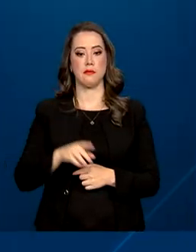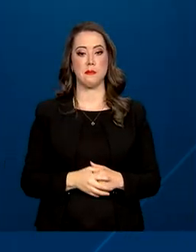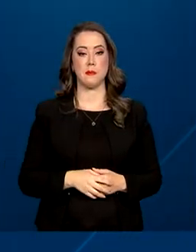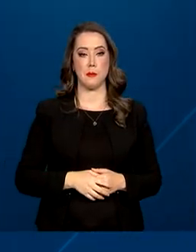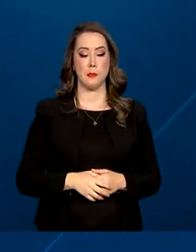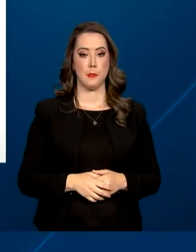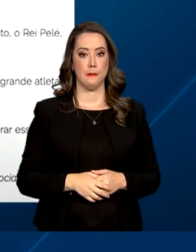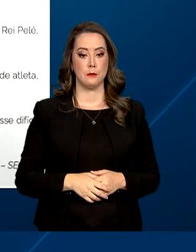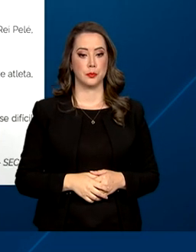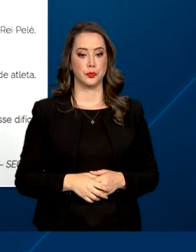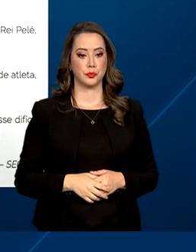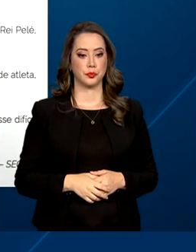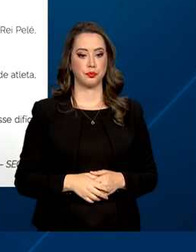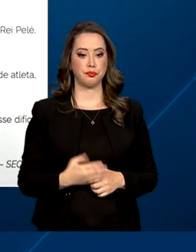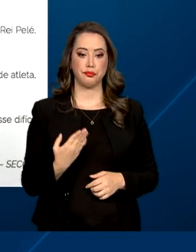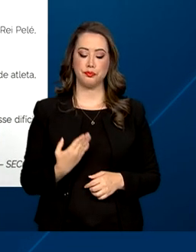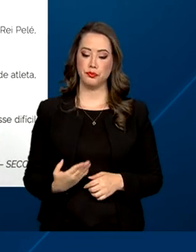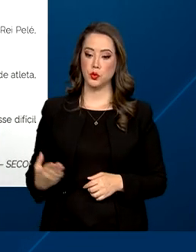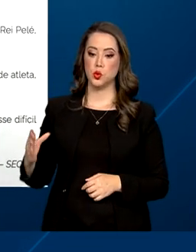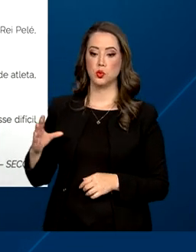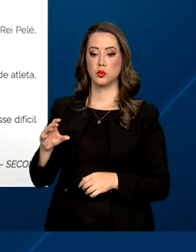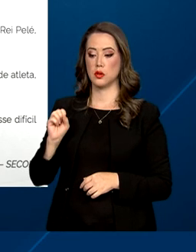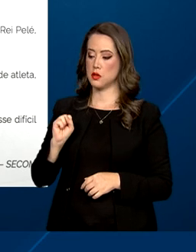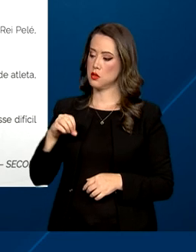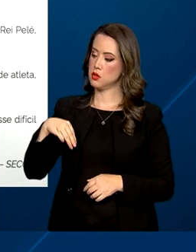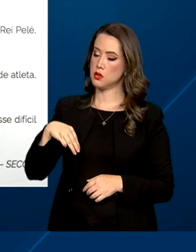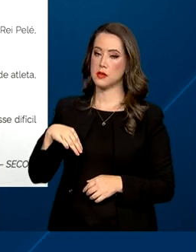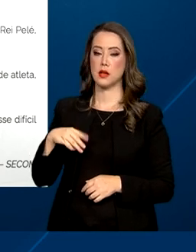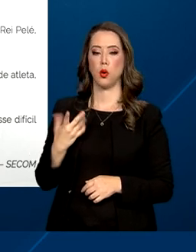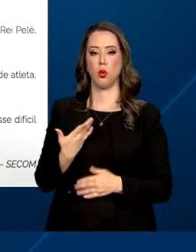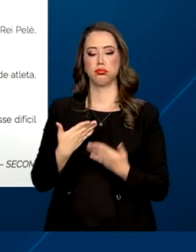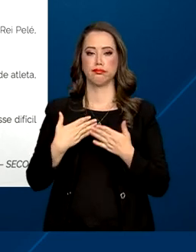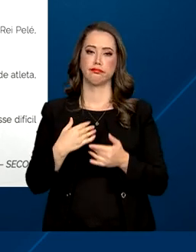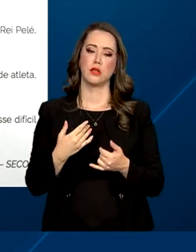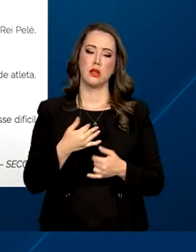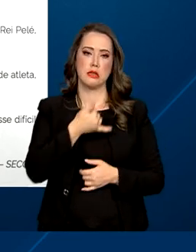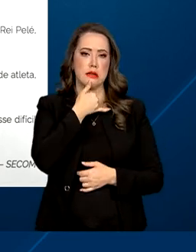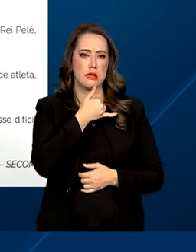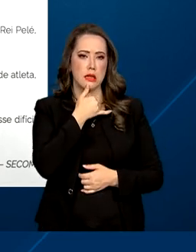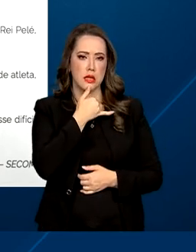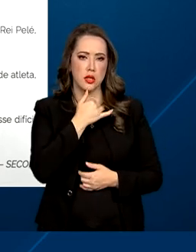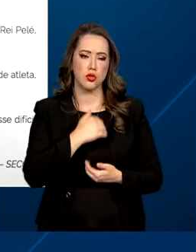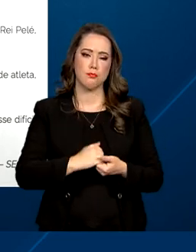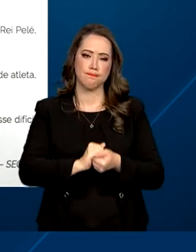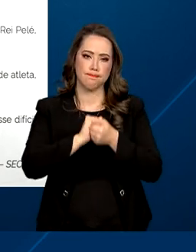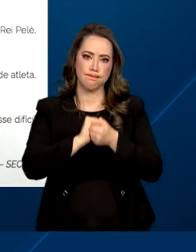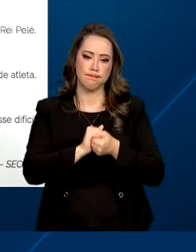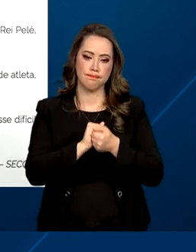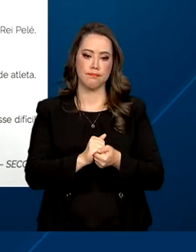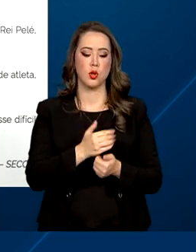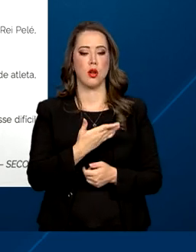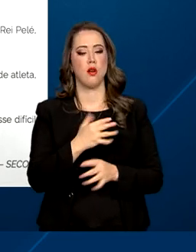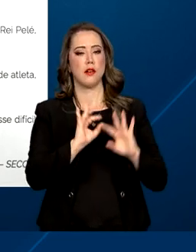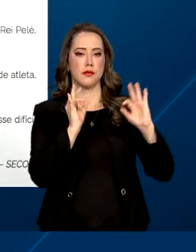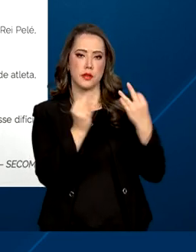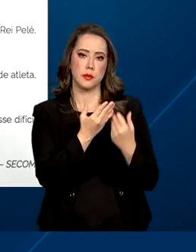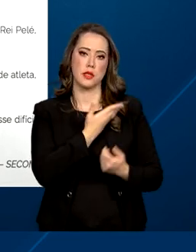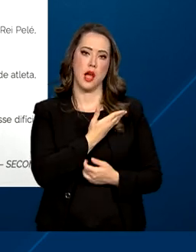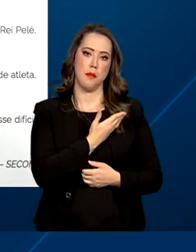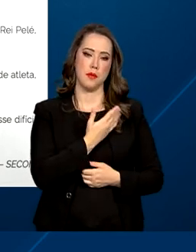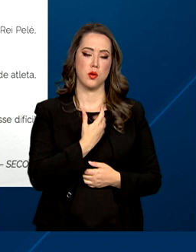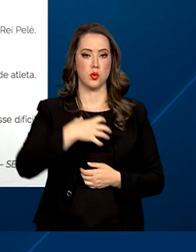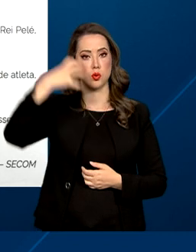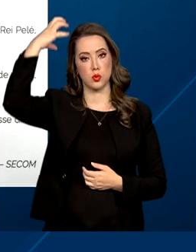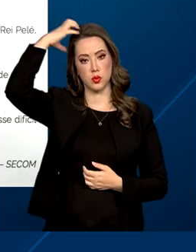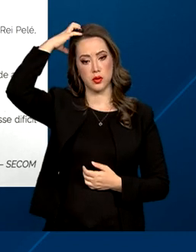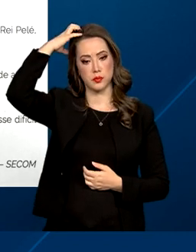Secretaria de Comunicação da Presidência da República prestou condolências aos familiares e amigos do rei do futebol. O